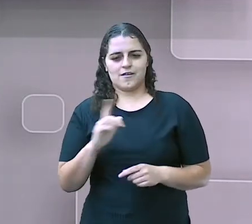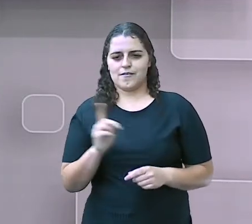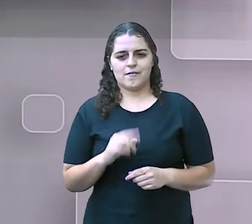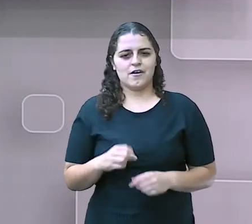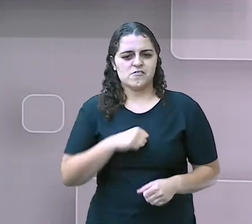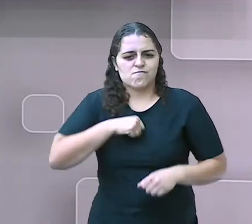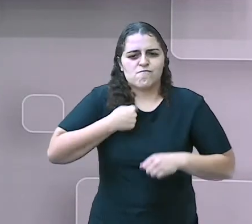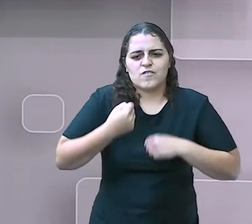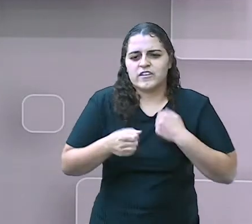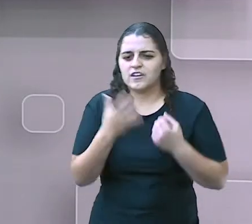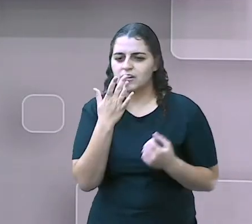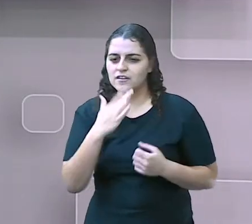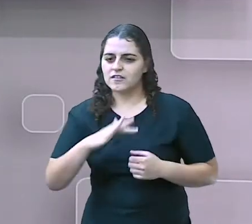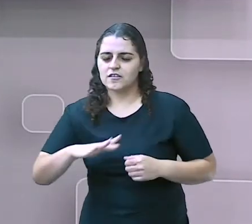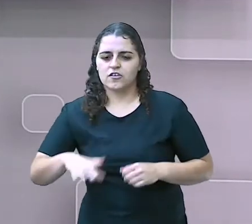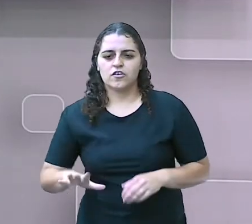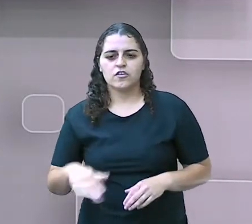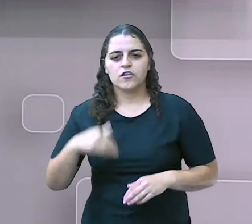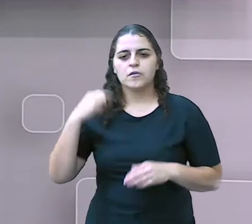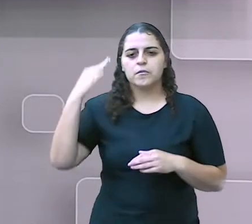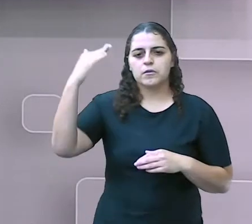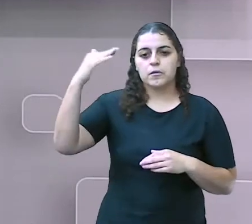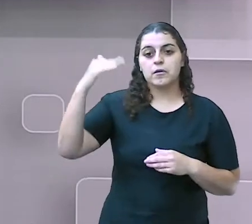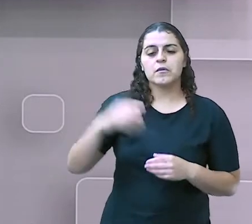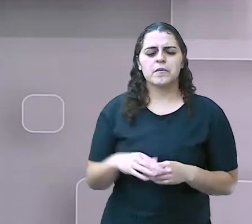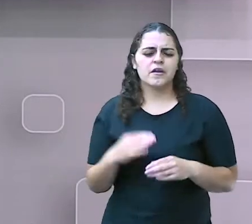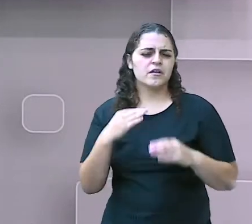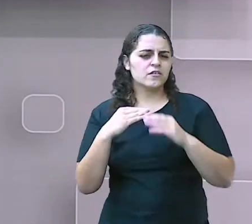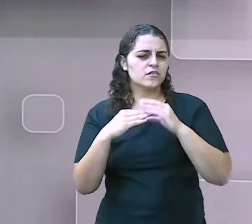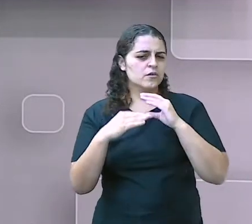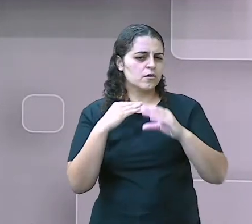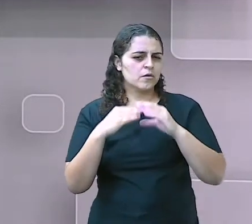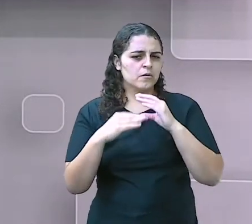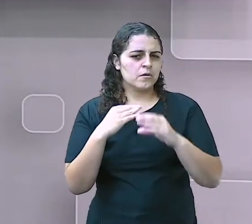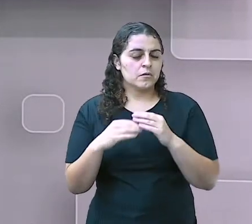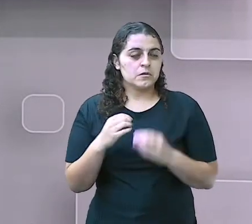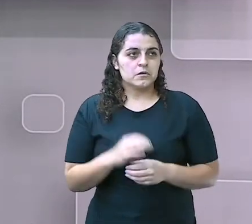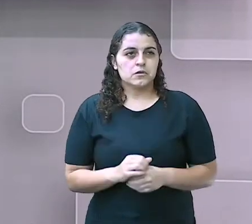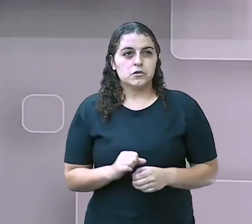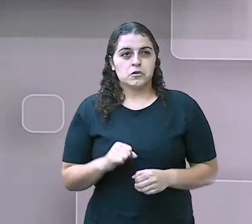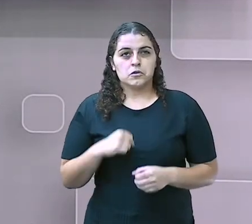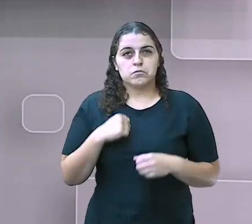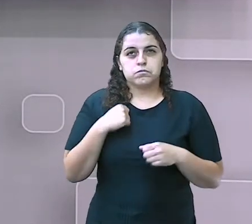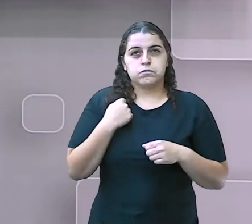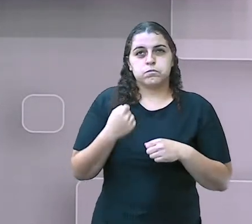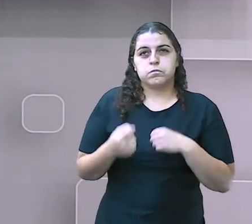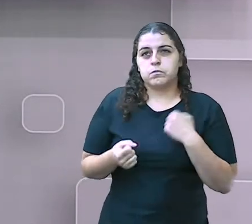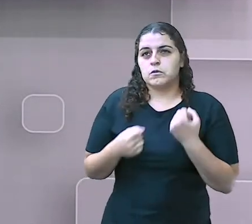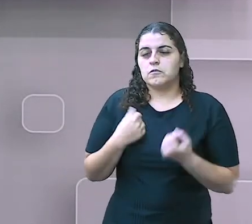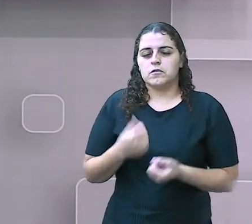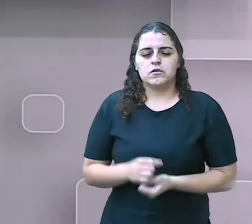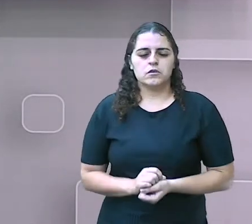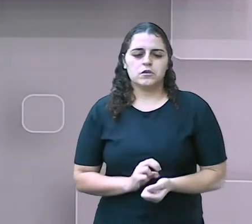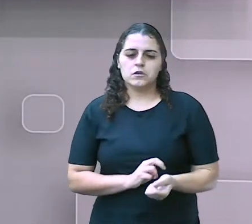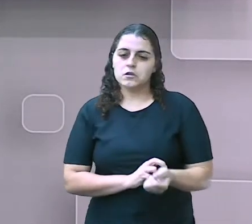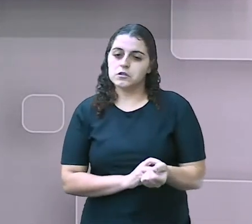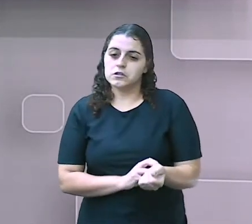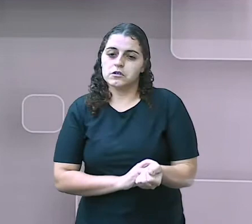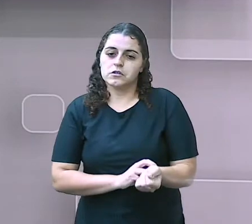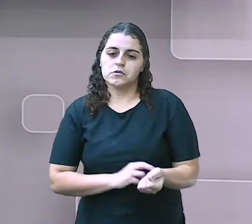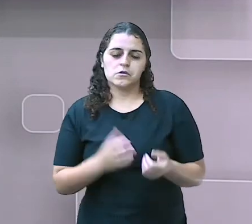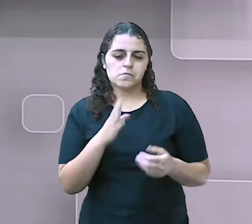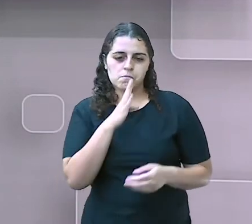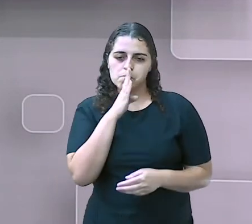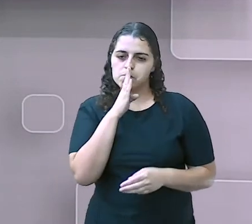chega a um ponto tão alto que pra ela se comunicar gera nela um estresse, uma angústia muito grande. E ela não